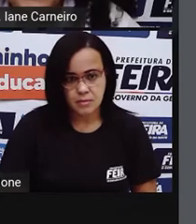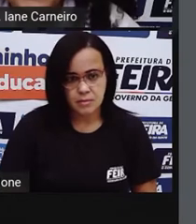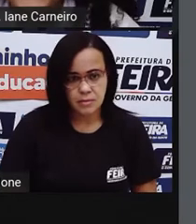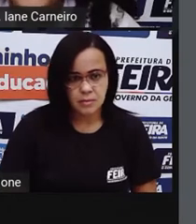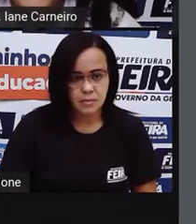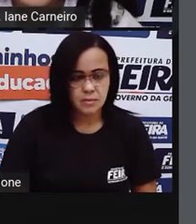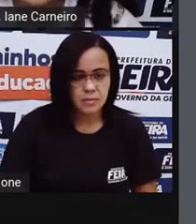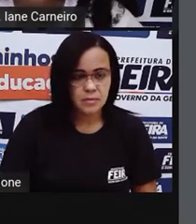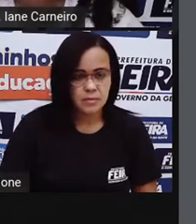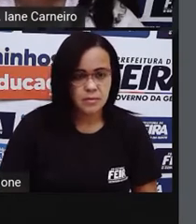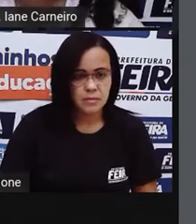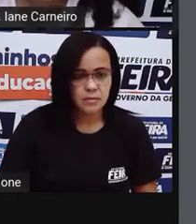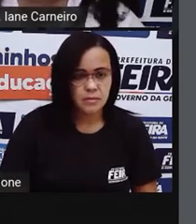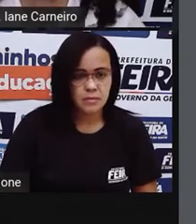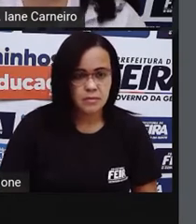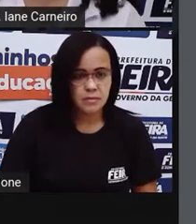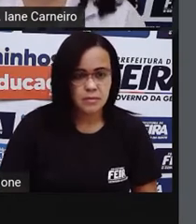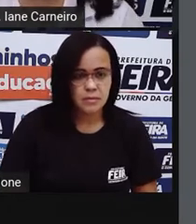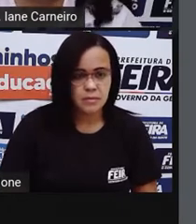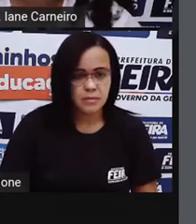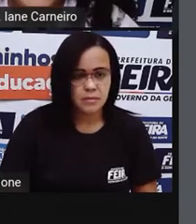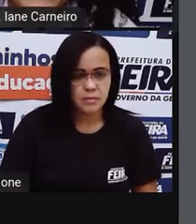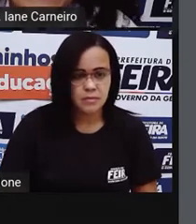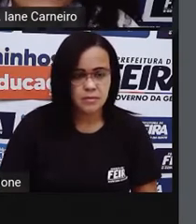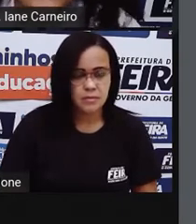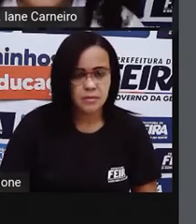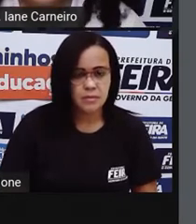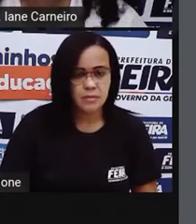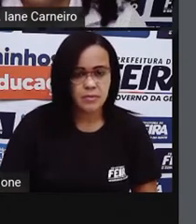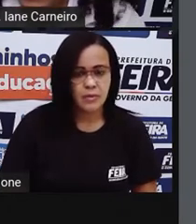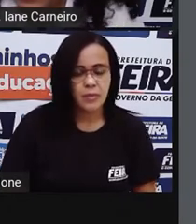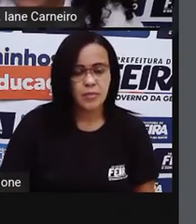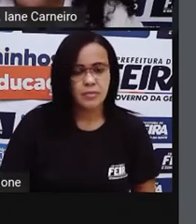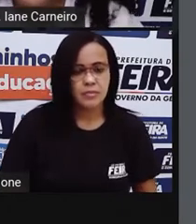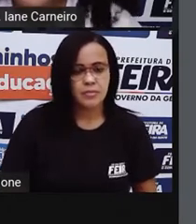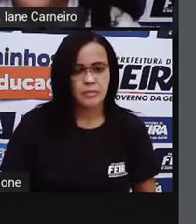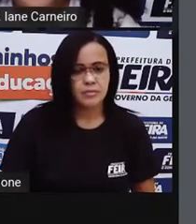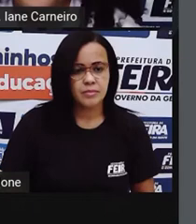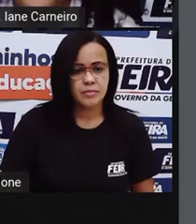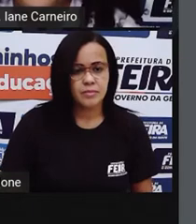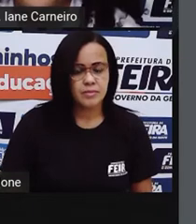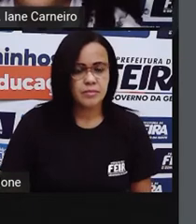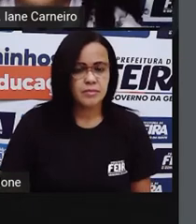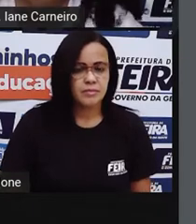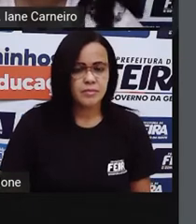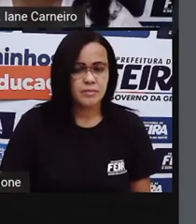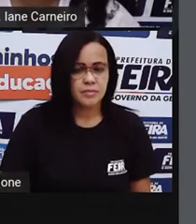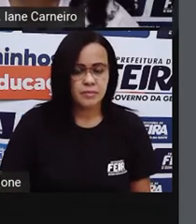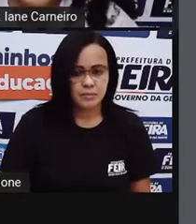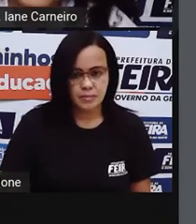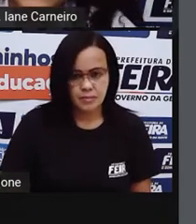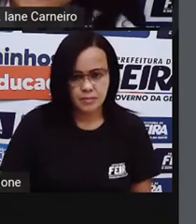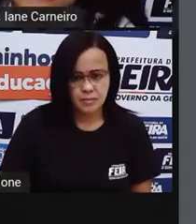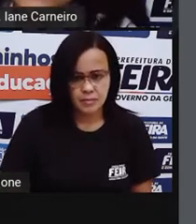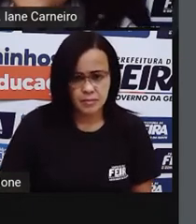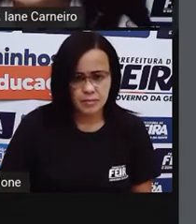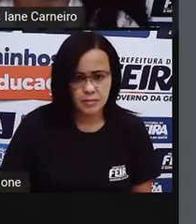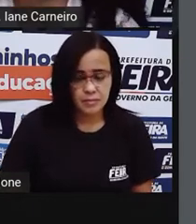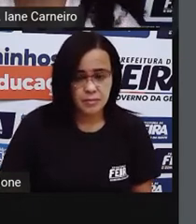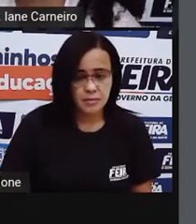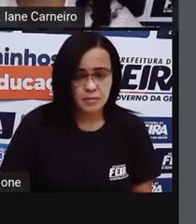leitores da biblioteca quase ficaram perdendo a vida. Mas as traças